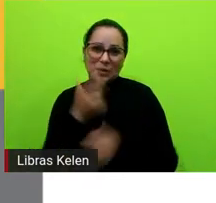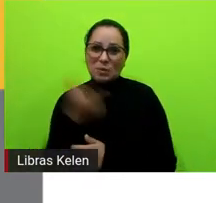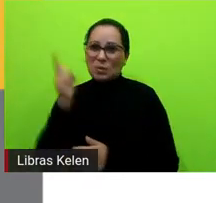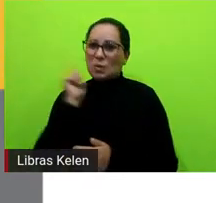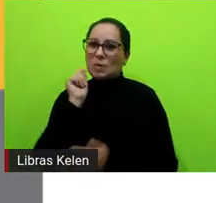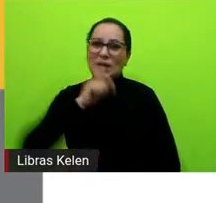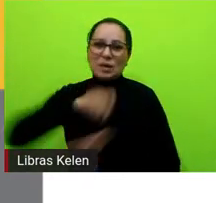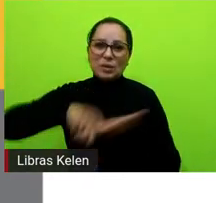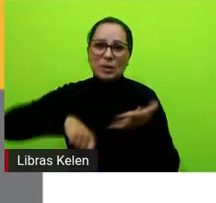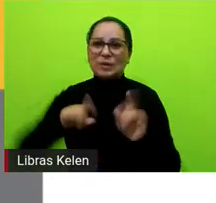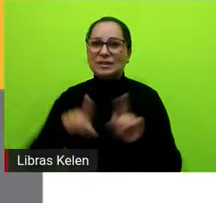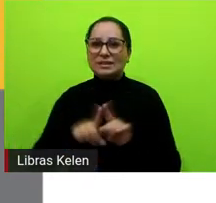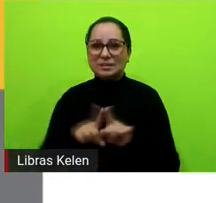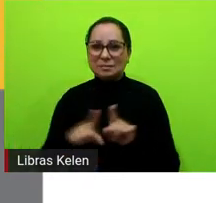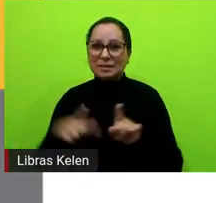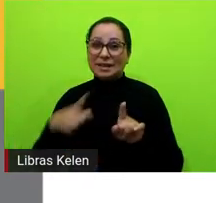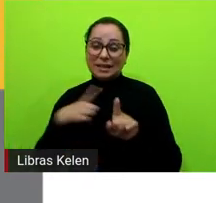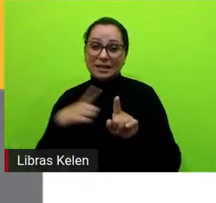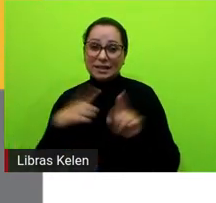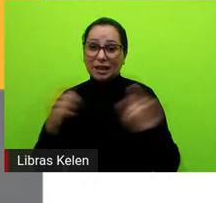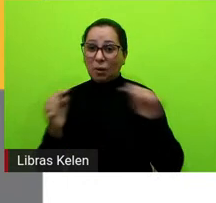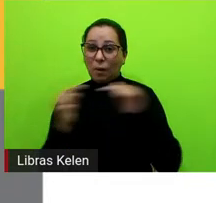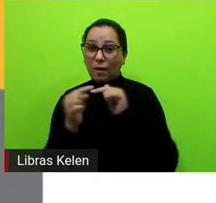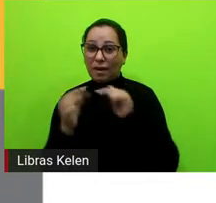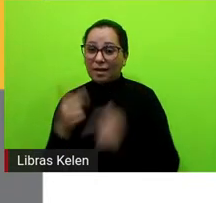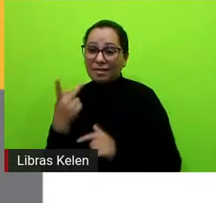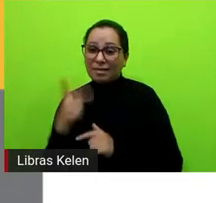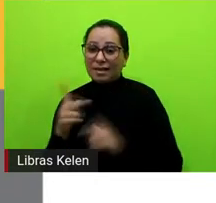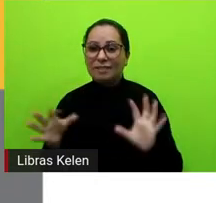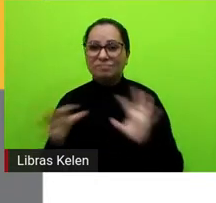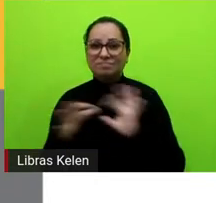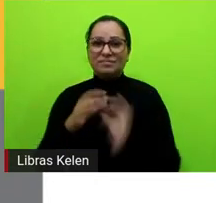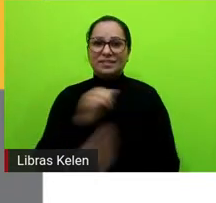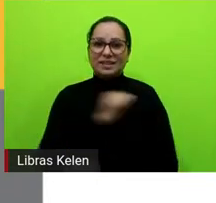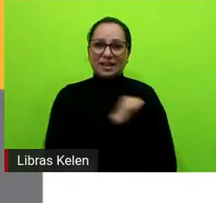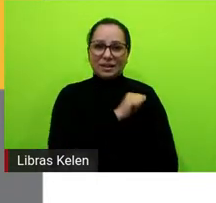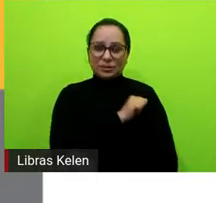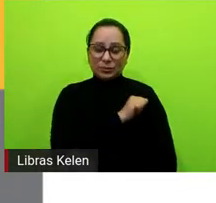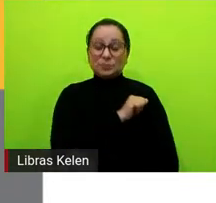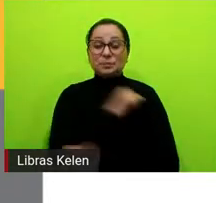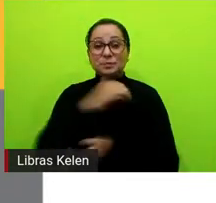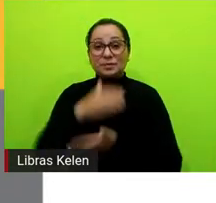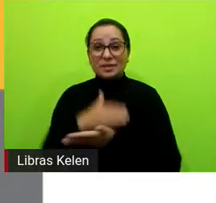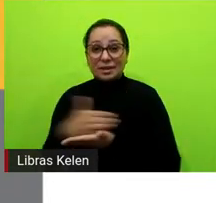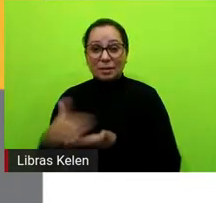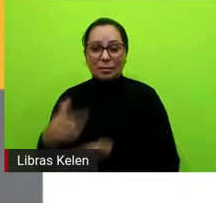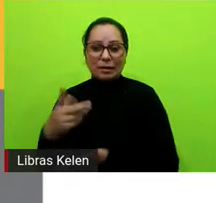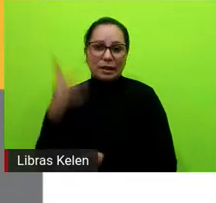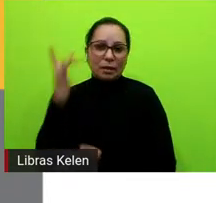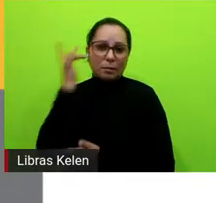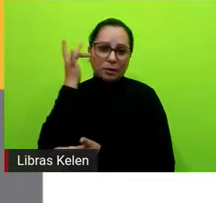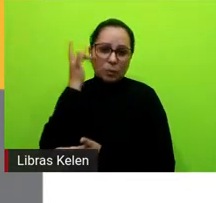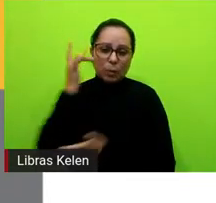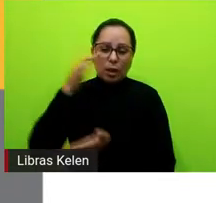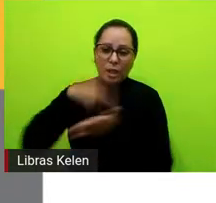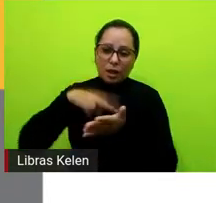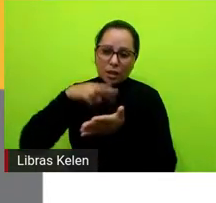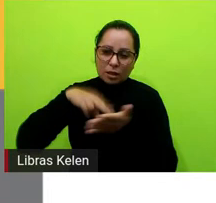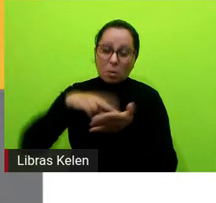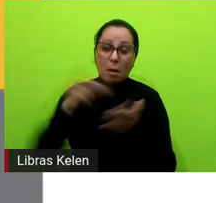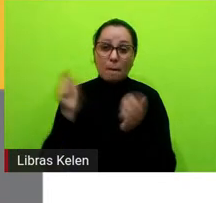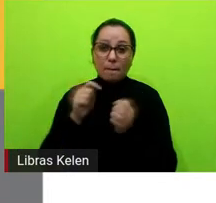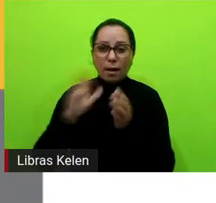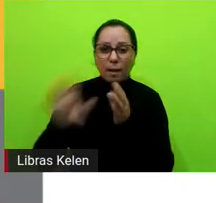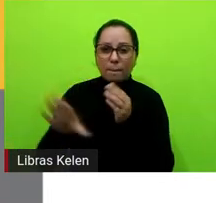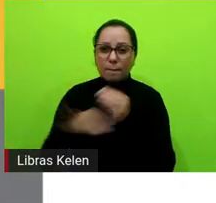que façam uma narrativa que se conecte com esses alunos né e a partir do amadurecimento da leitura a gente vai introduzindo